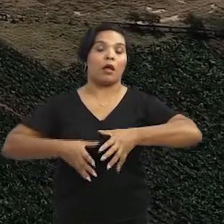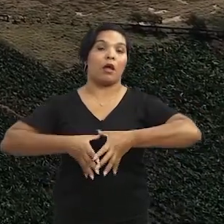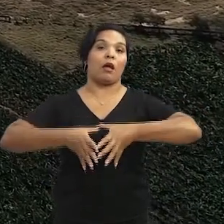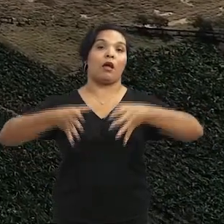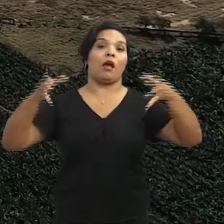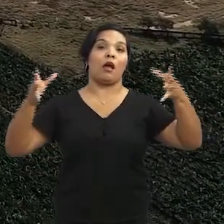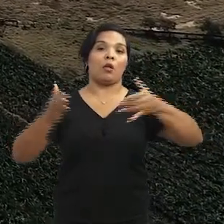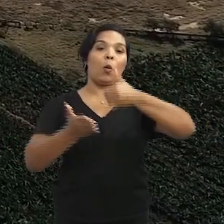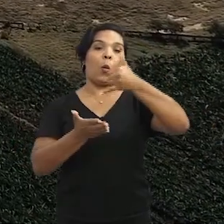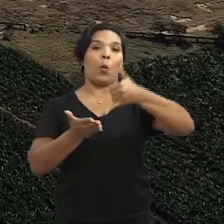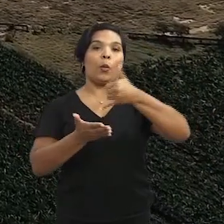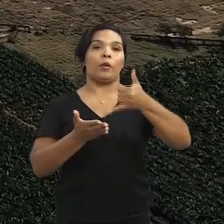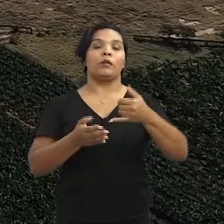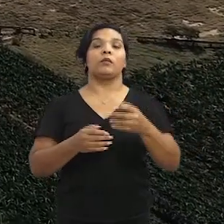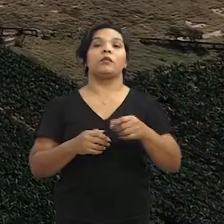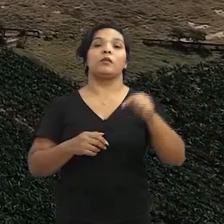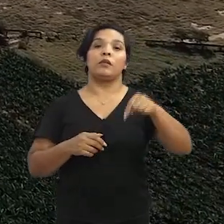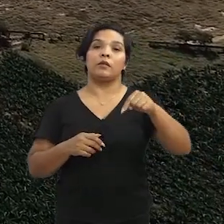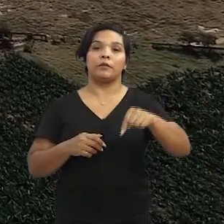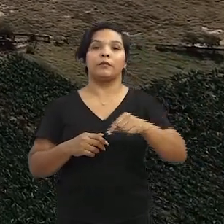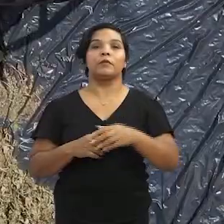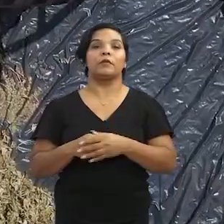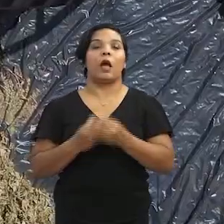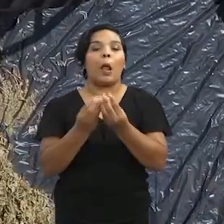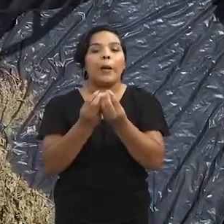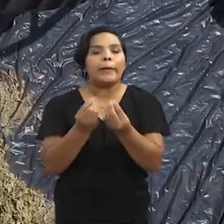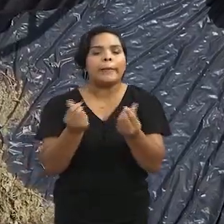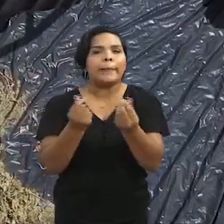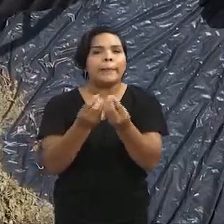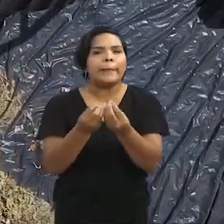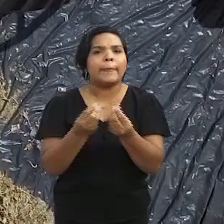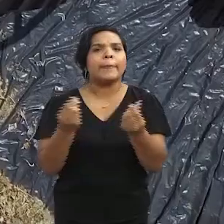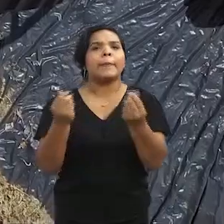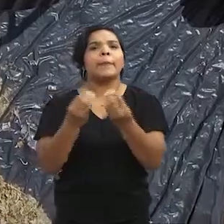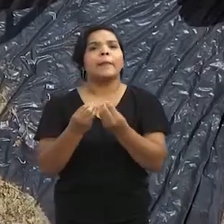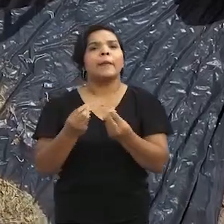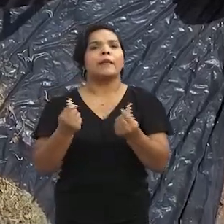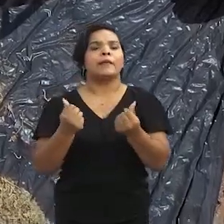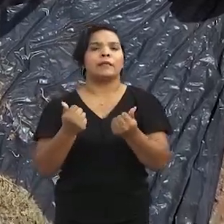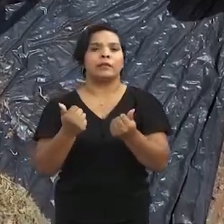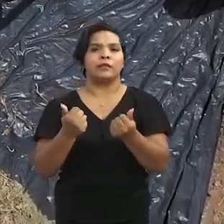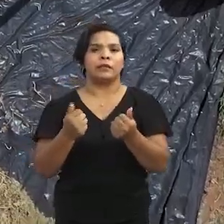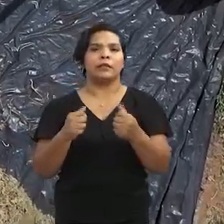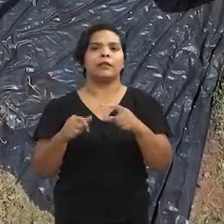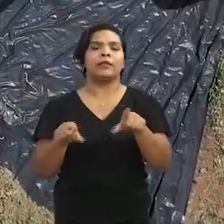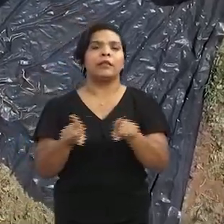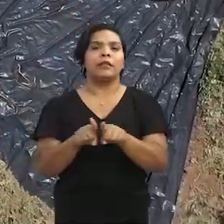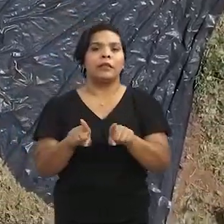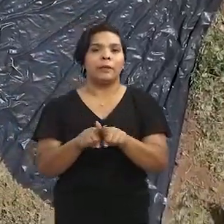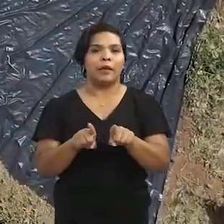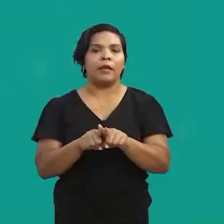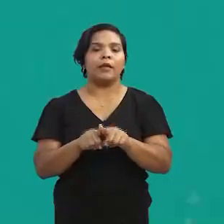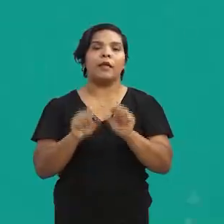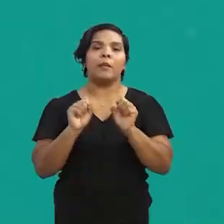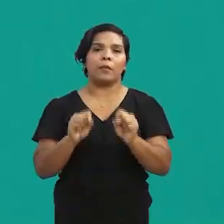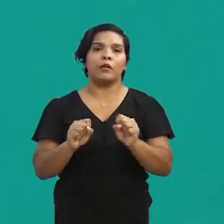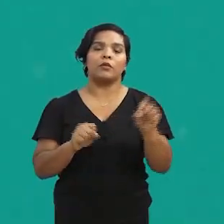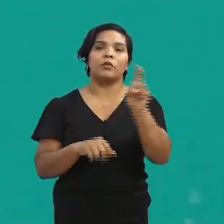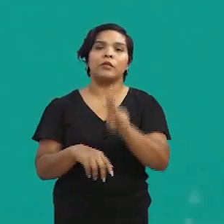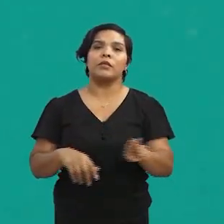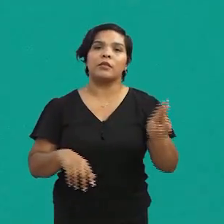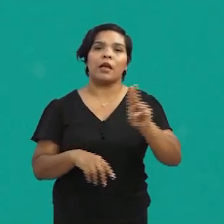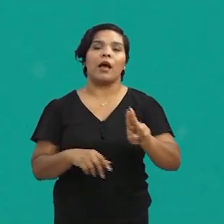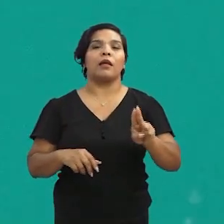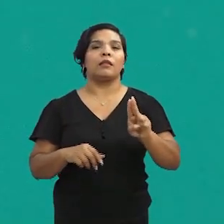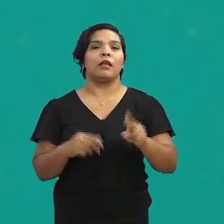aplicações, né? O óleo dessa cultura, por ser altamente viscoso e ter uma quantidade de ácido ricinoleico, ela